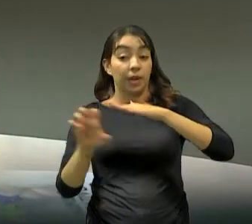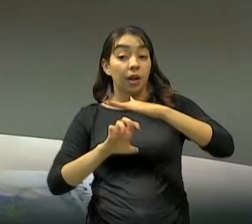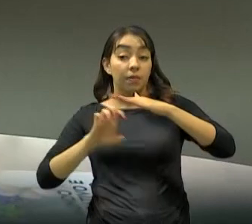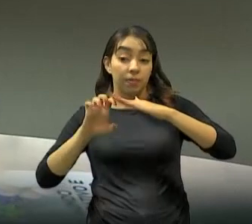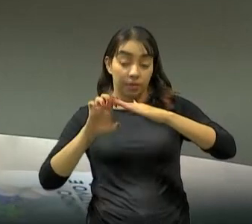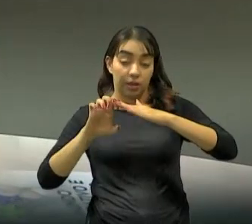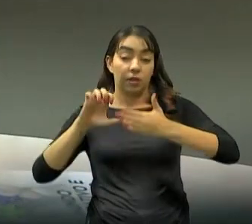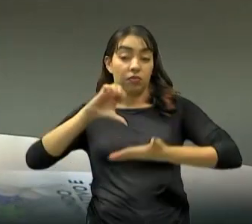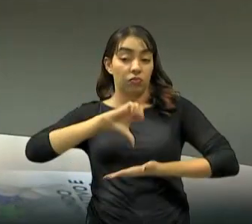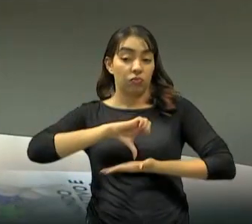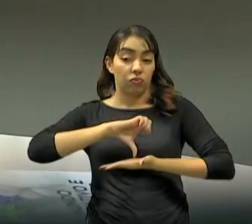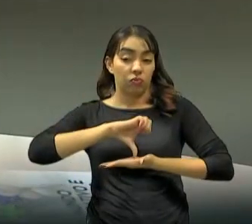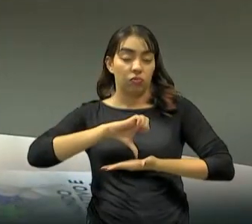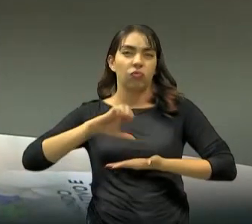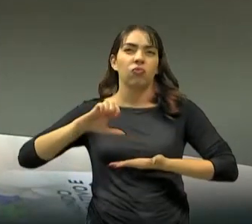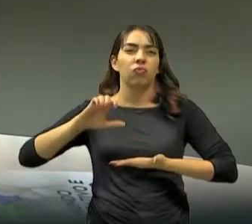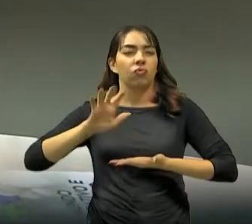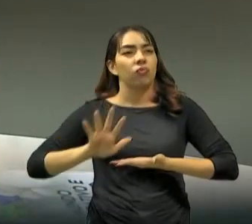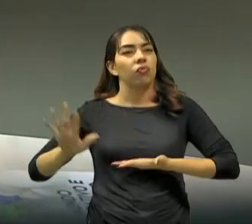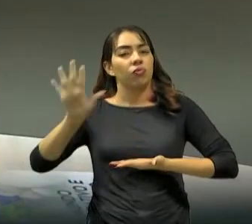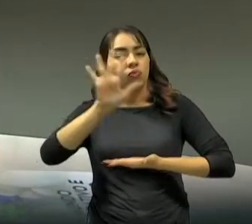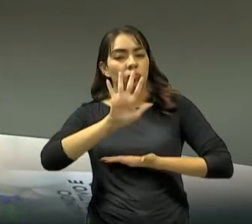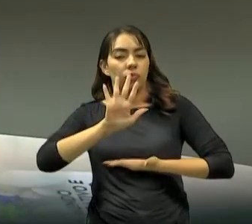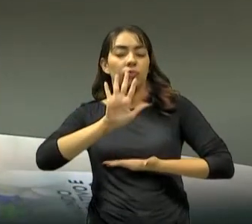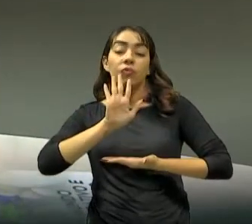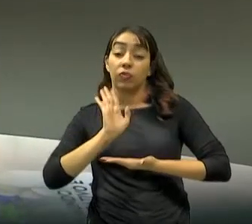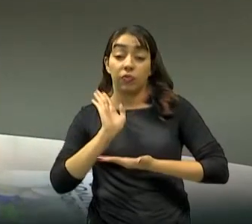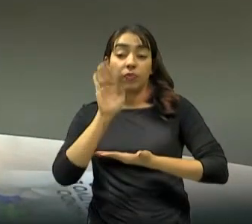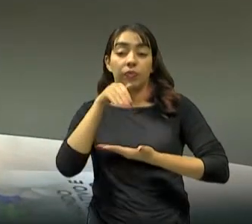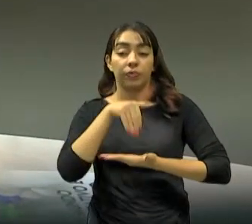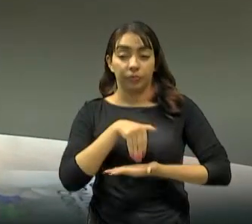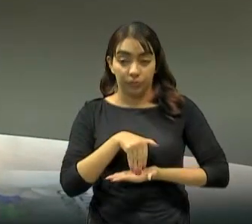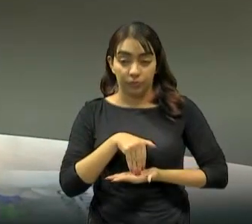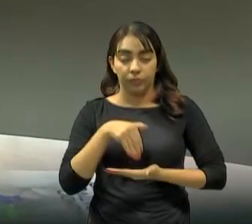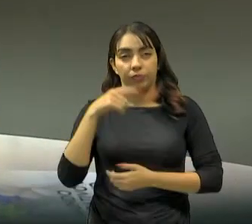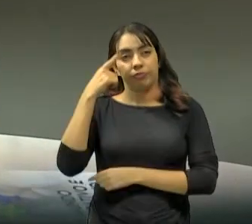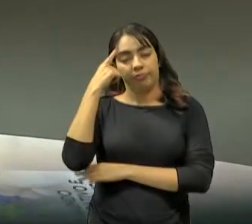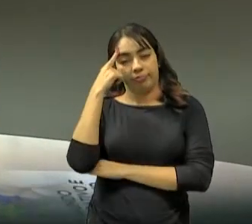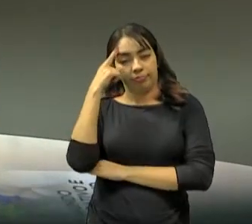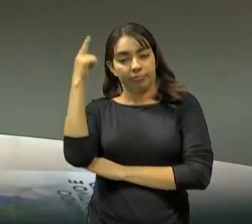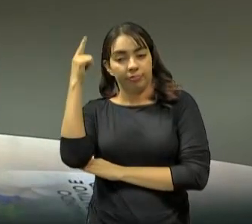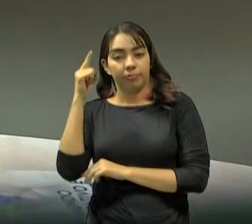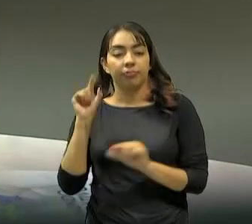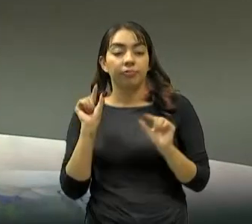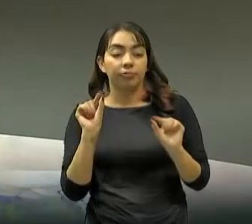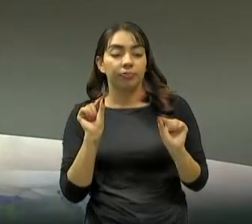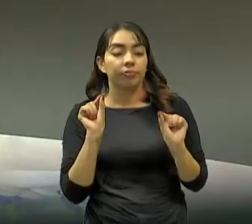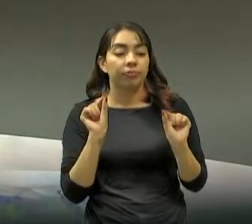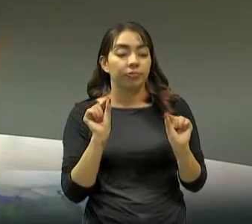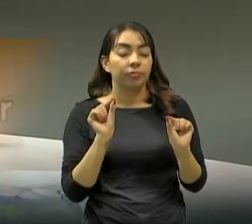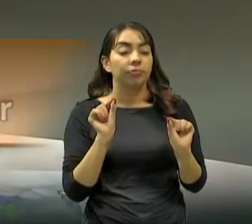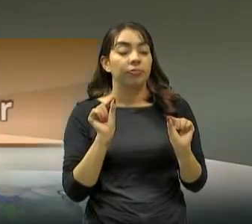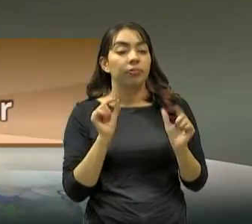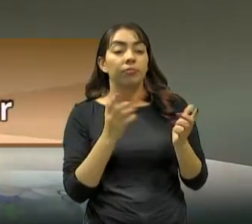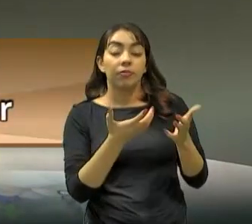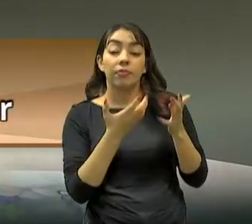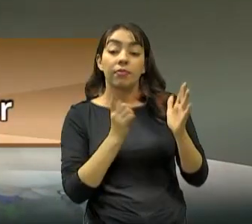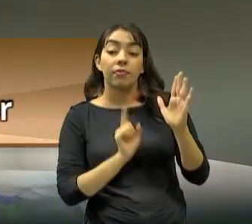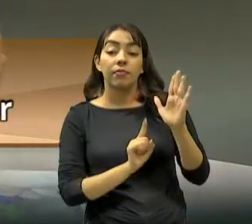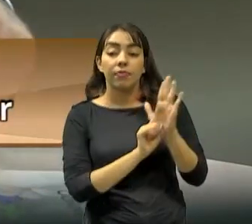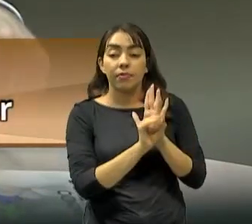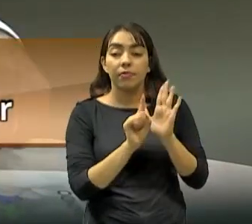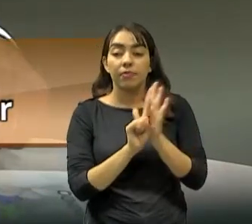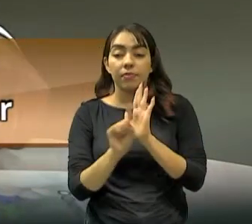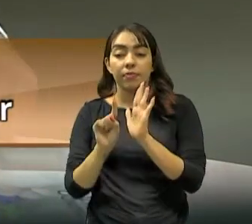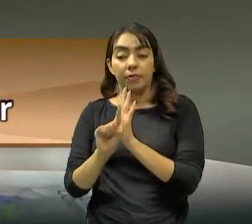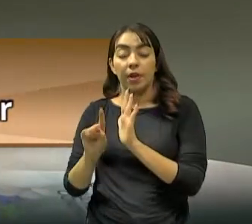já no final do livro, né, ou seja, vou consultar alguns profissionais, colegas, tanto aqui quanto